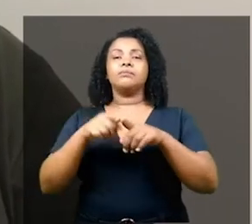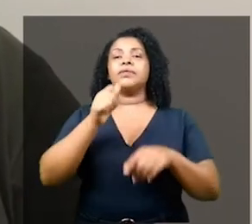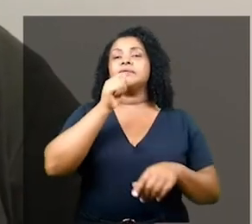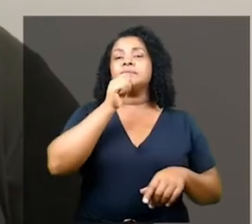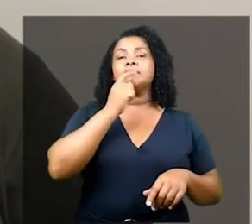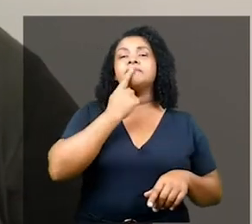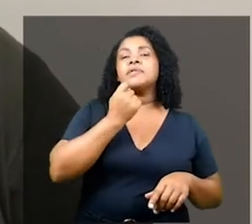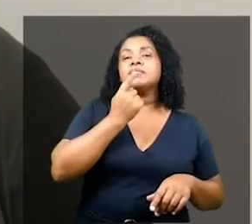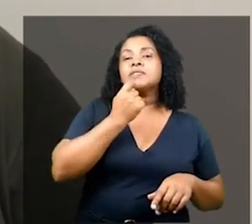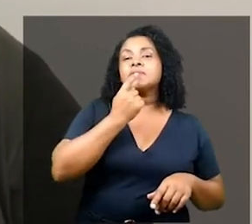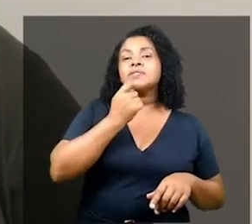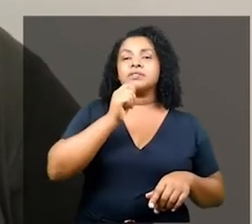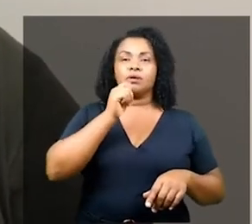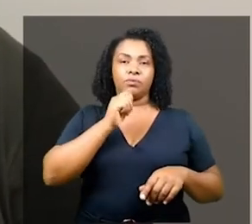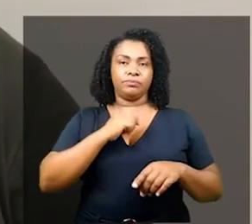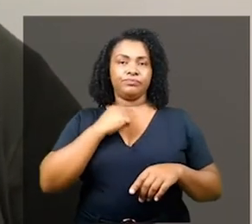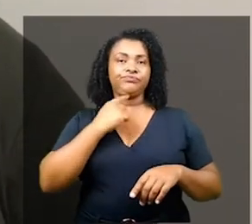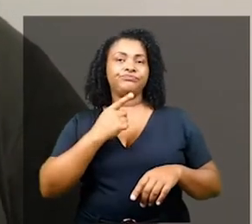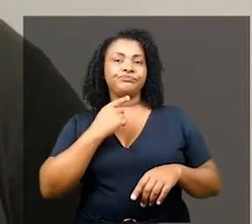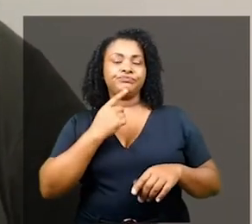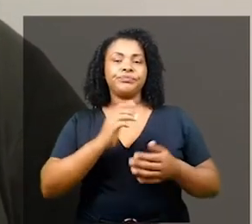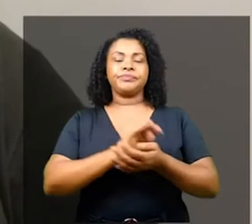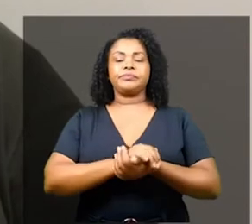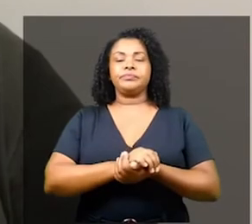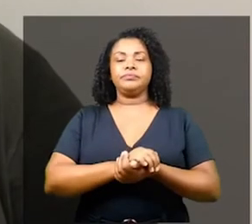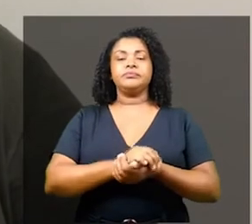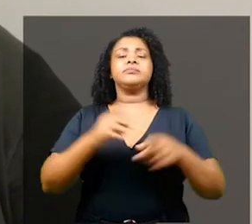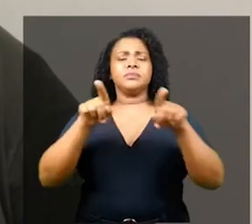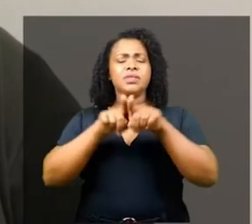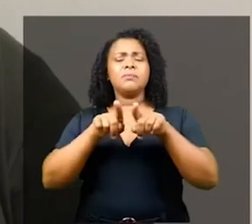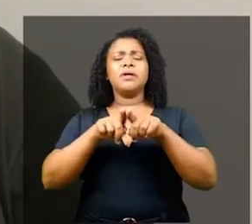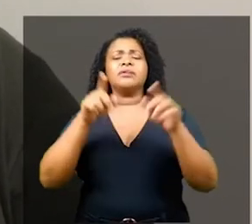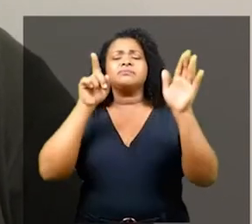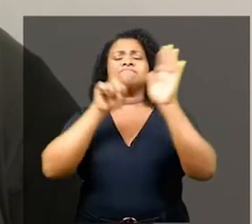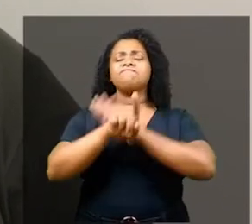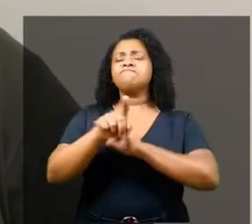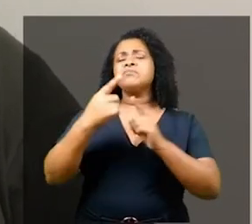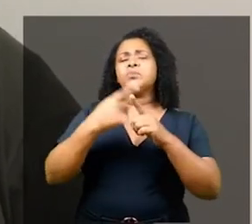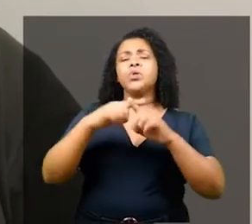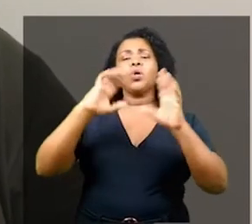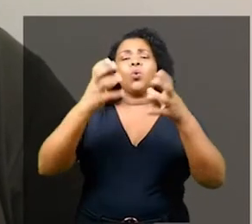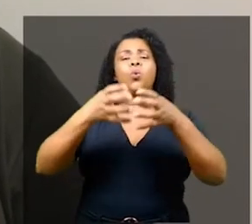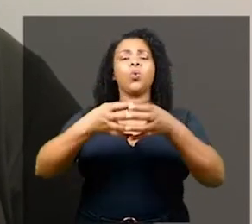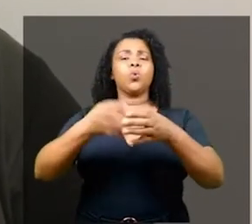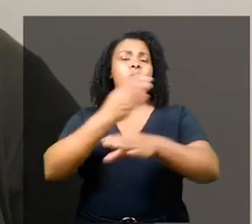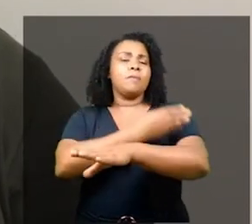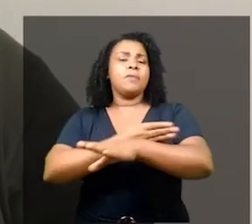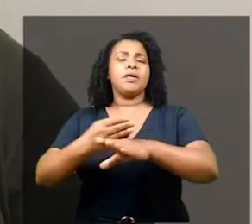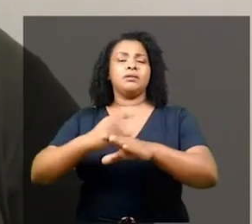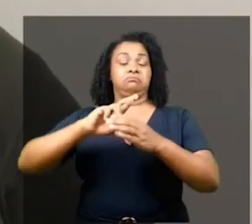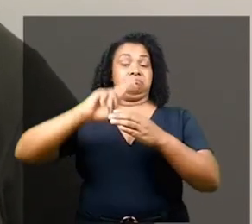Há um tempo eu me pergunto o que é essa necessidade das instituições e dos grupos